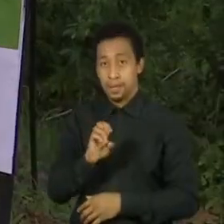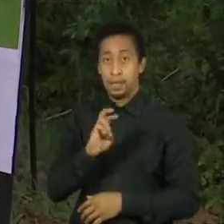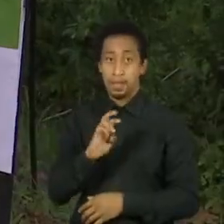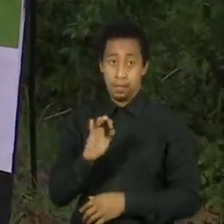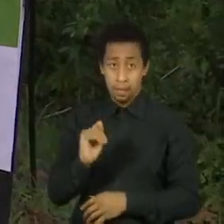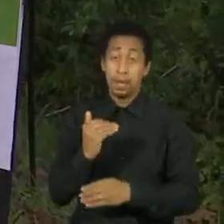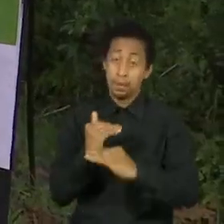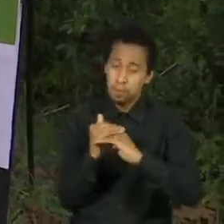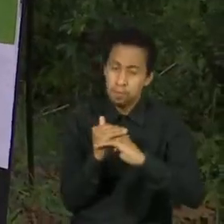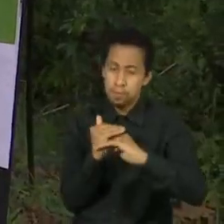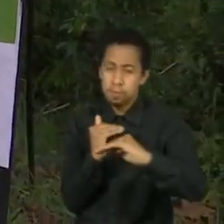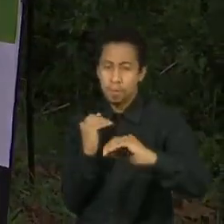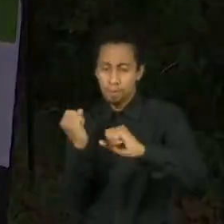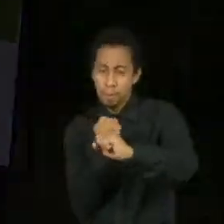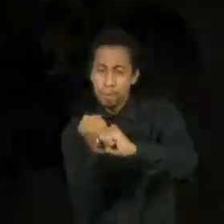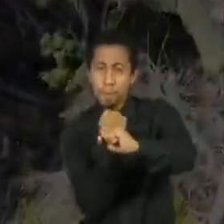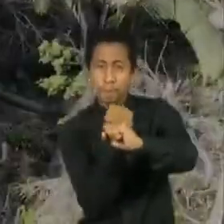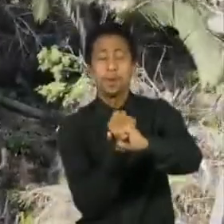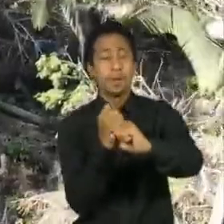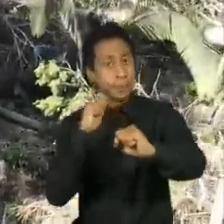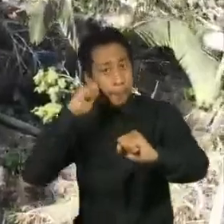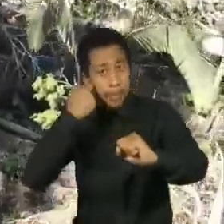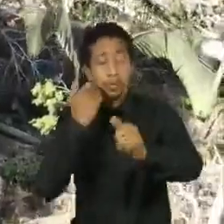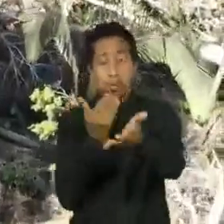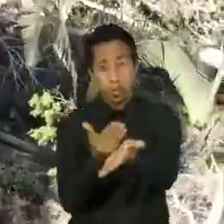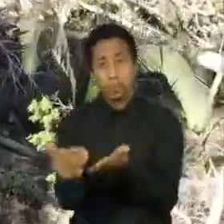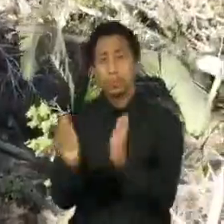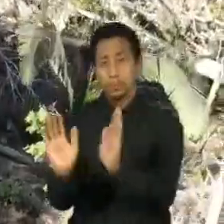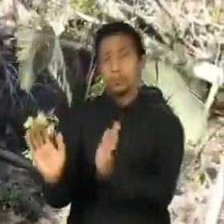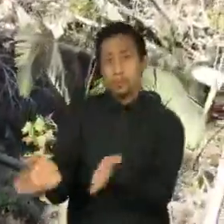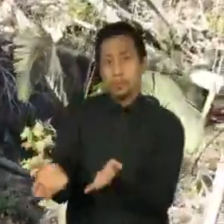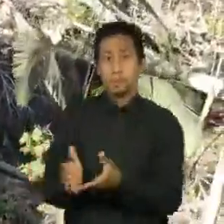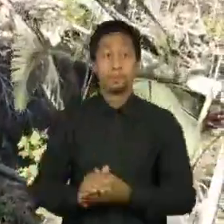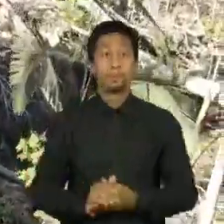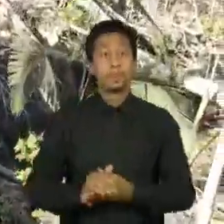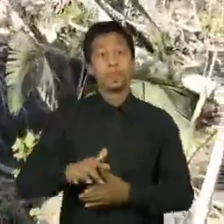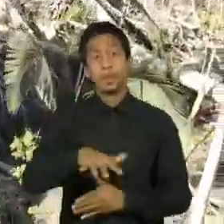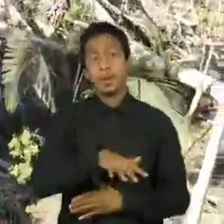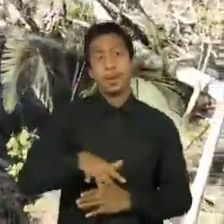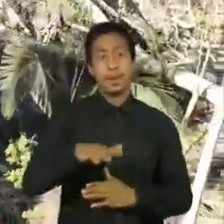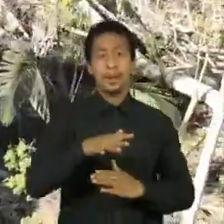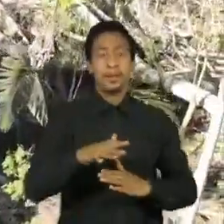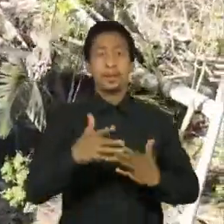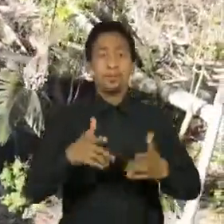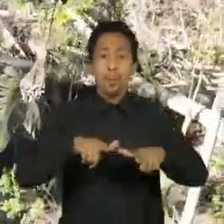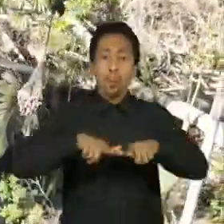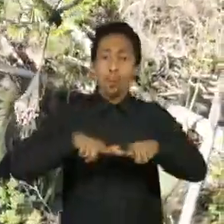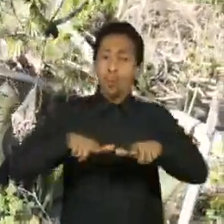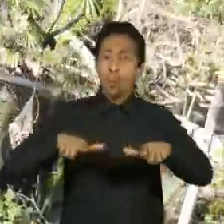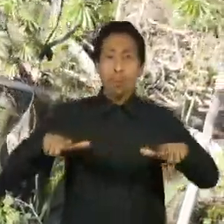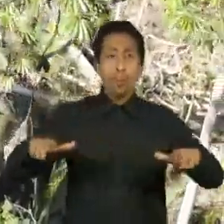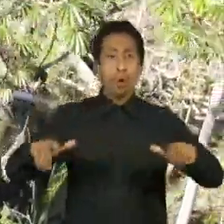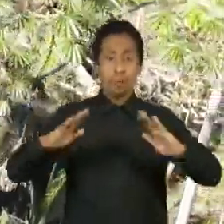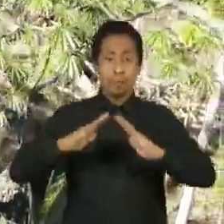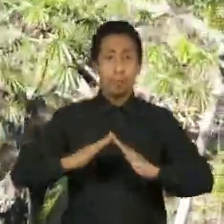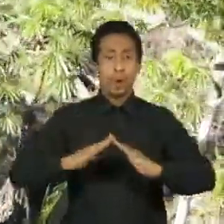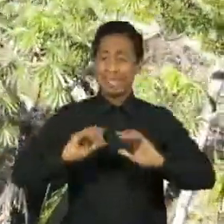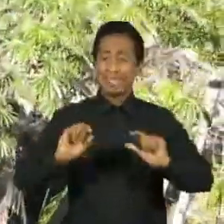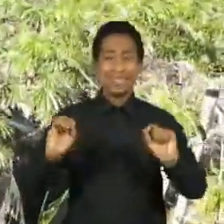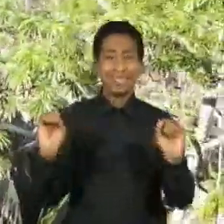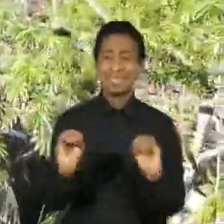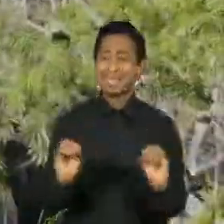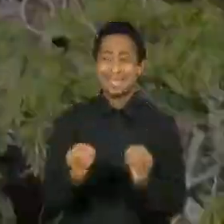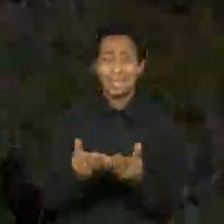começaram. Nós observamos que as regiões não habitadas, é nela que ocorre a grande